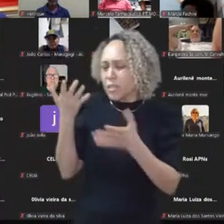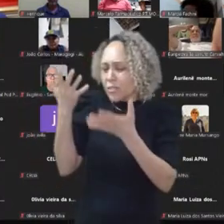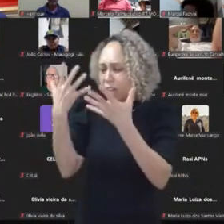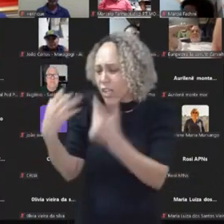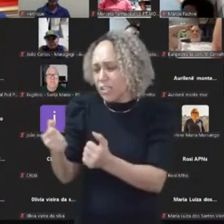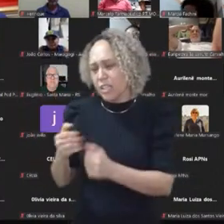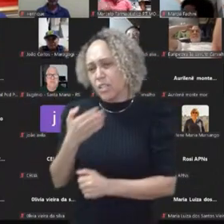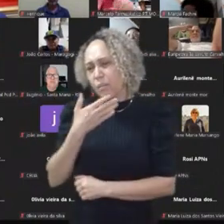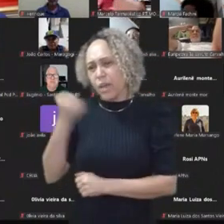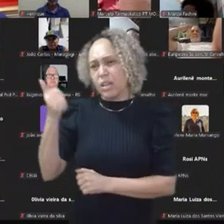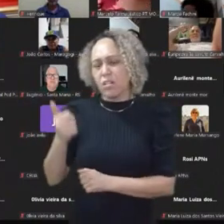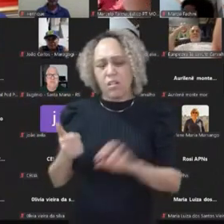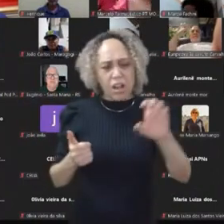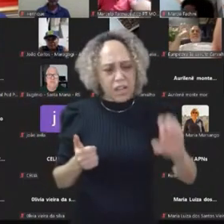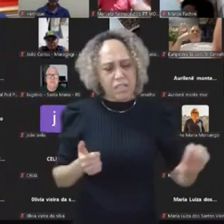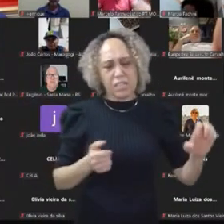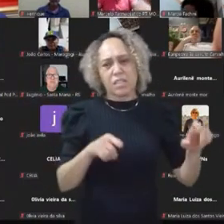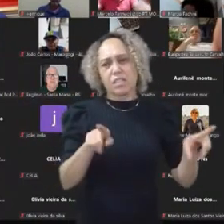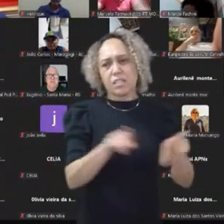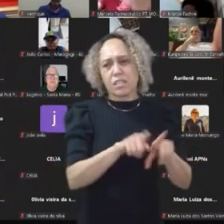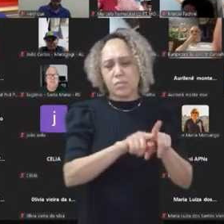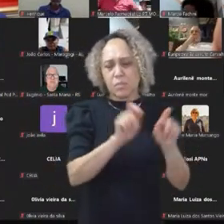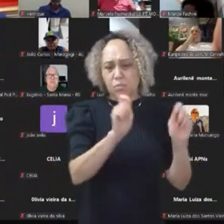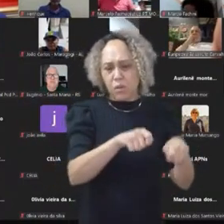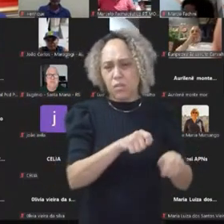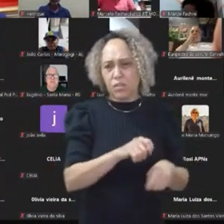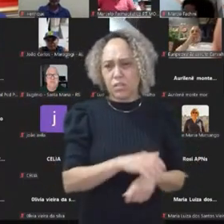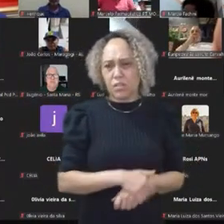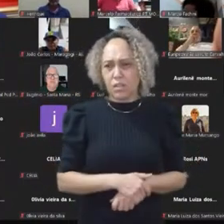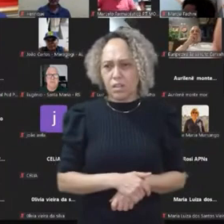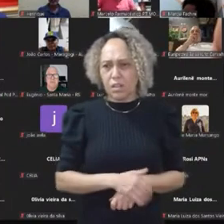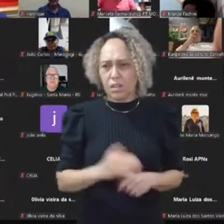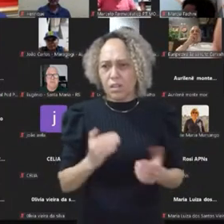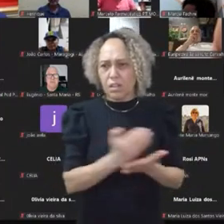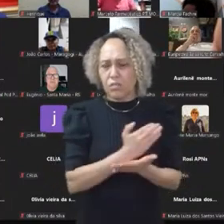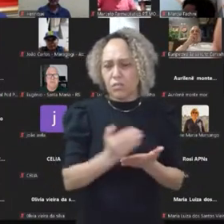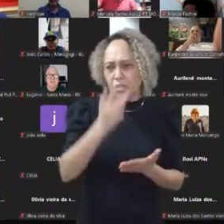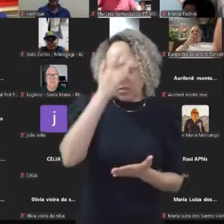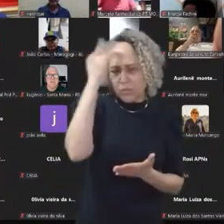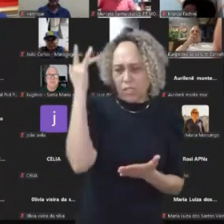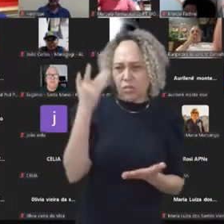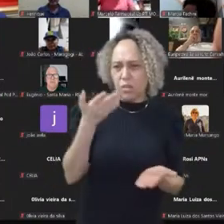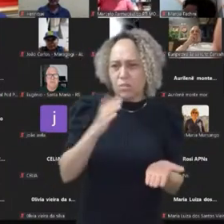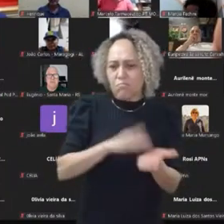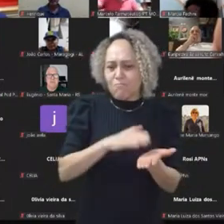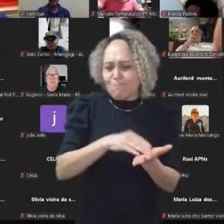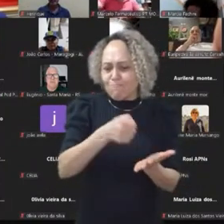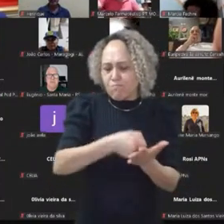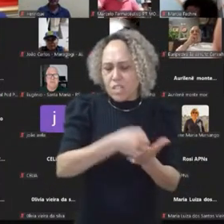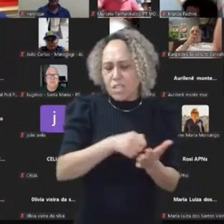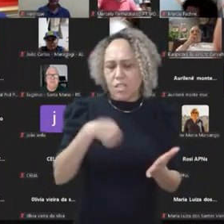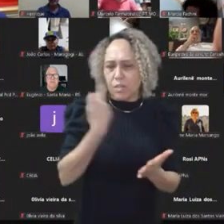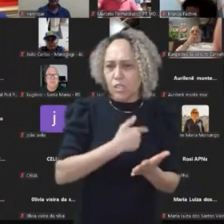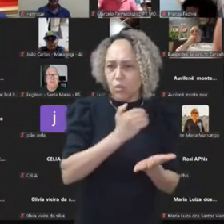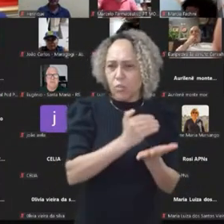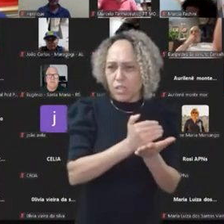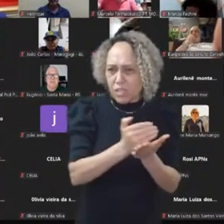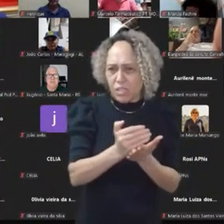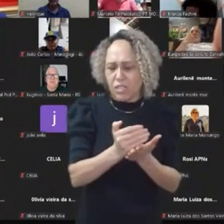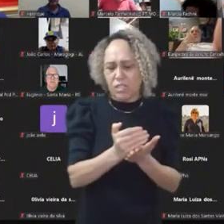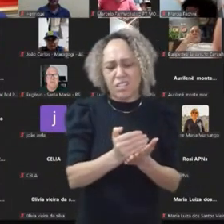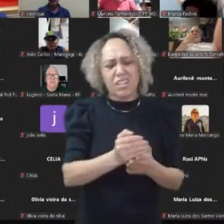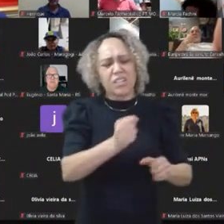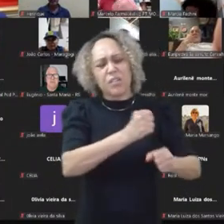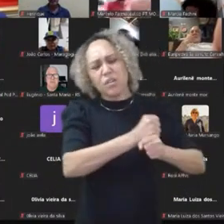e todos nós podemos ajudar, muita gente que não sabe o fazer, eu falo, pressiona para a gente começar a ter aí, e eu falo isso faz muitos